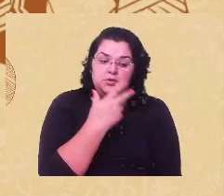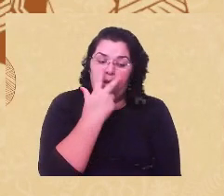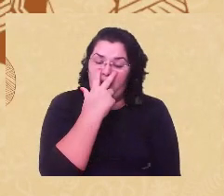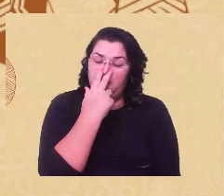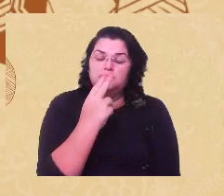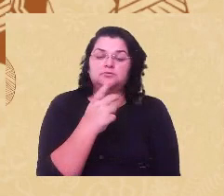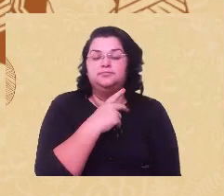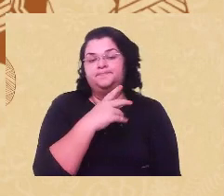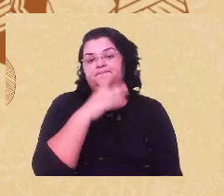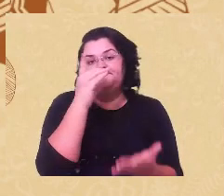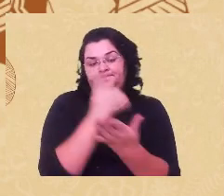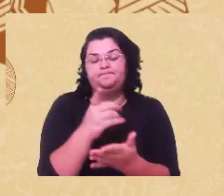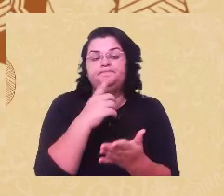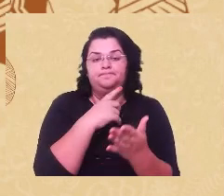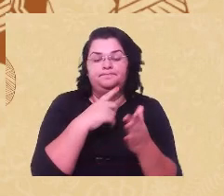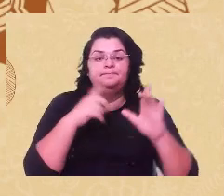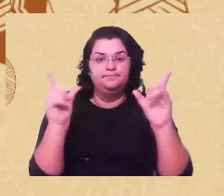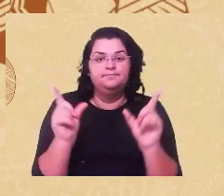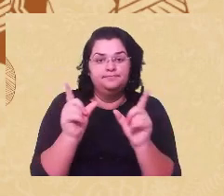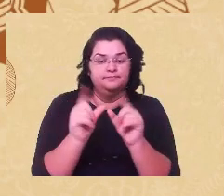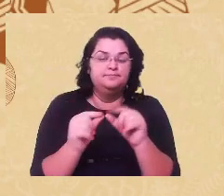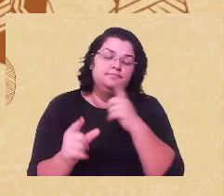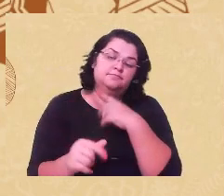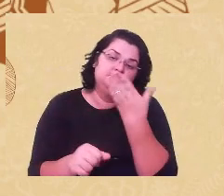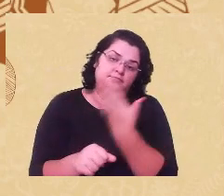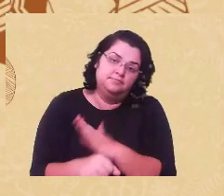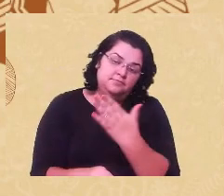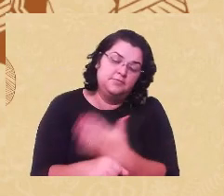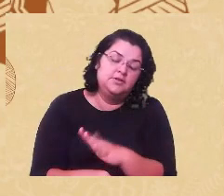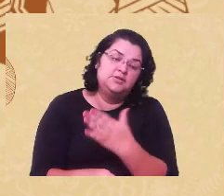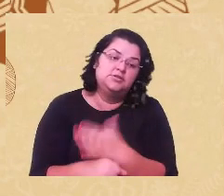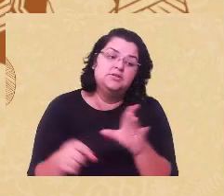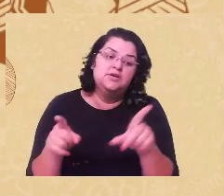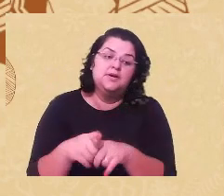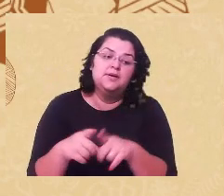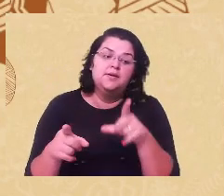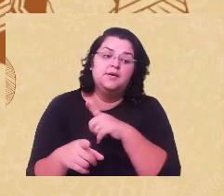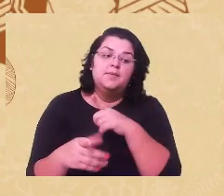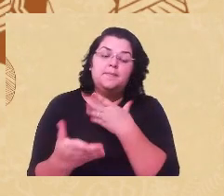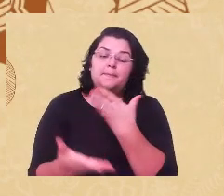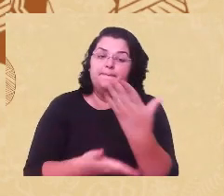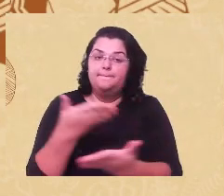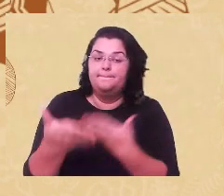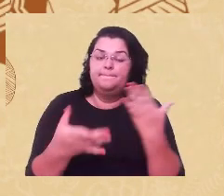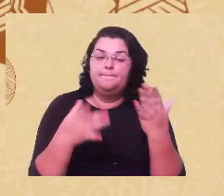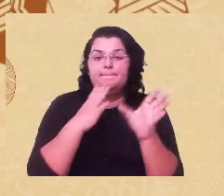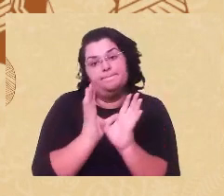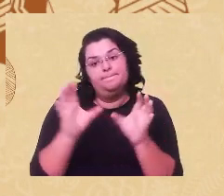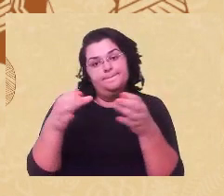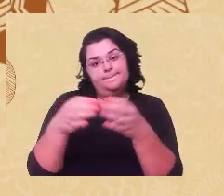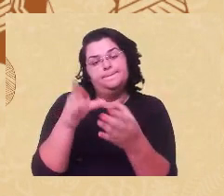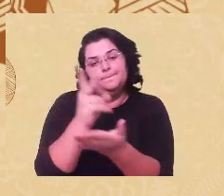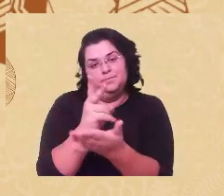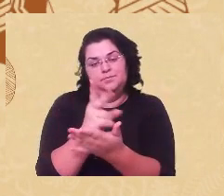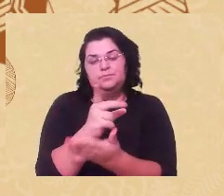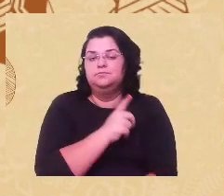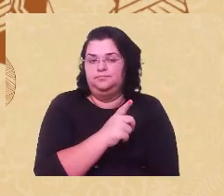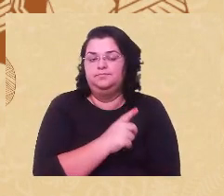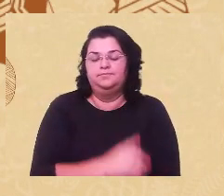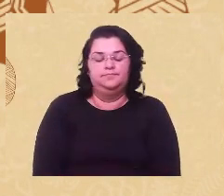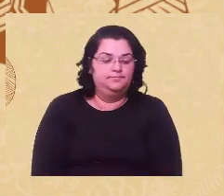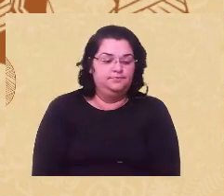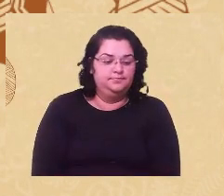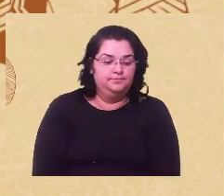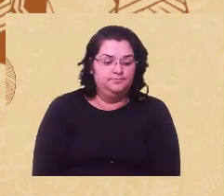isso vai otimizar tanto as nossas práticas quanto o nosso atendimento de um modo curtinho. Um outro